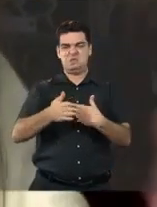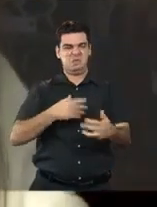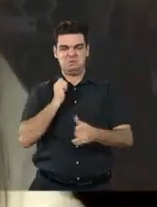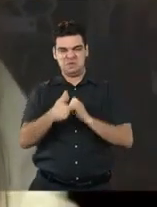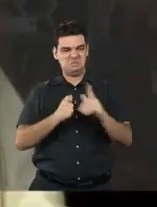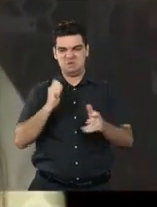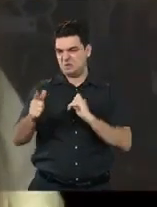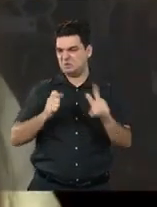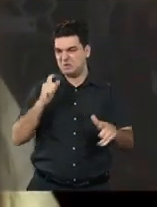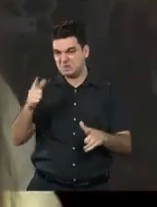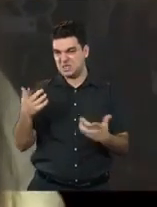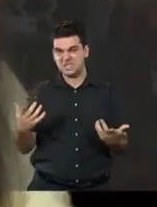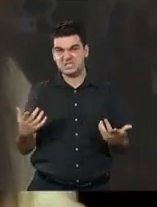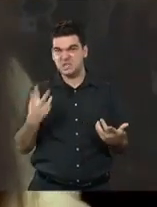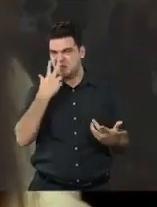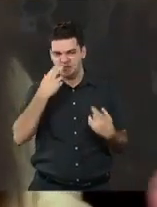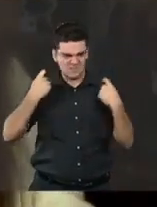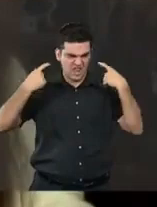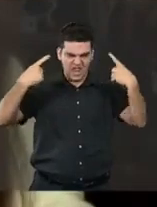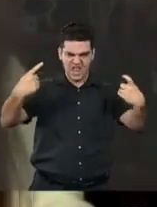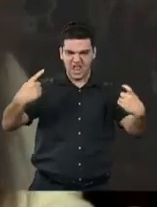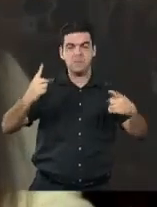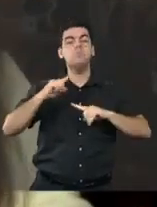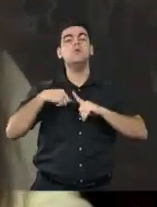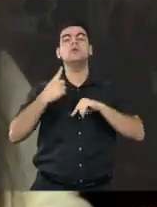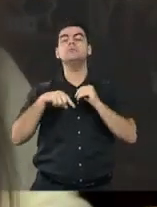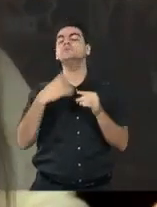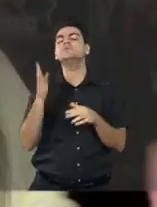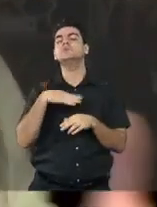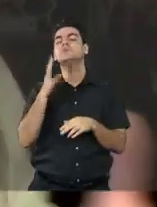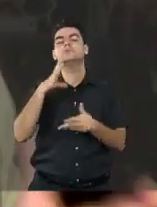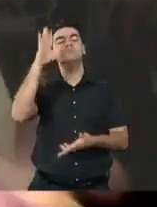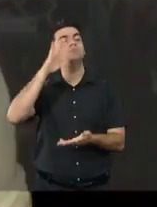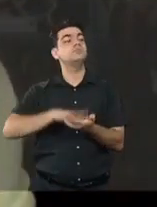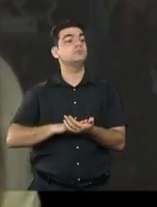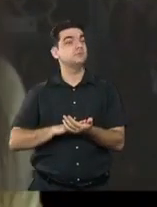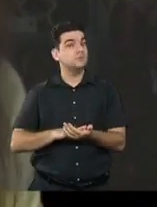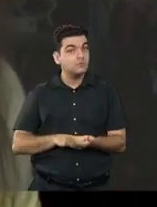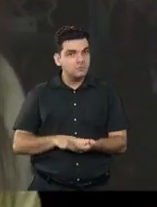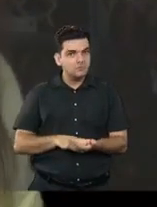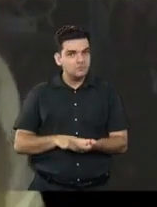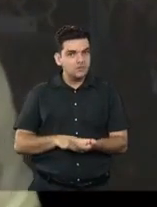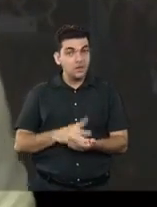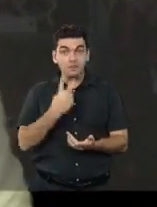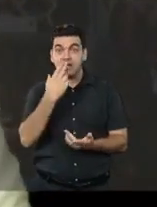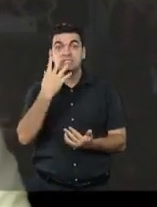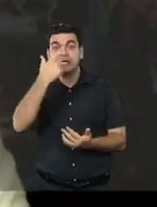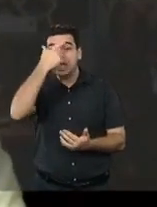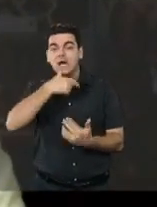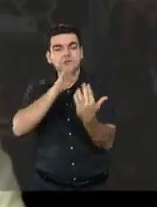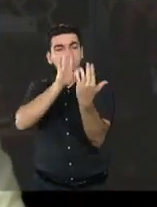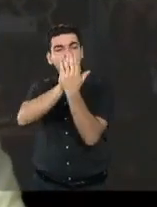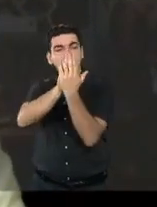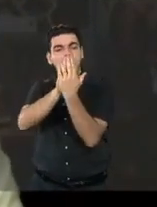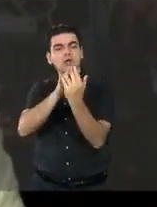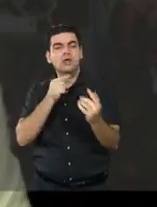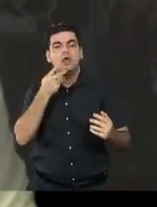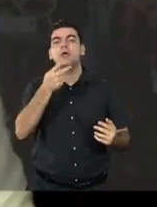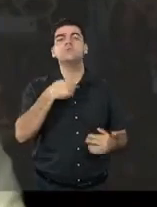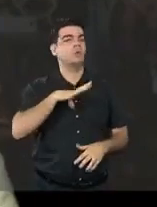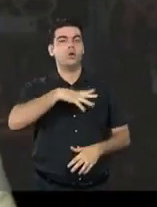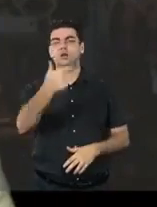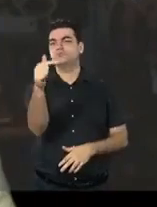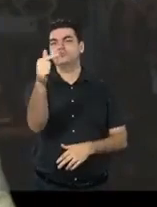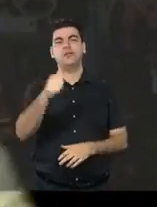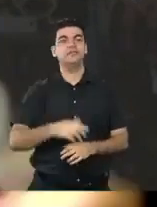expressar esse crime que é o ódio, deveria ser um crime o ódio para uma condição humana ou a